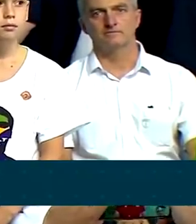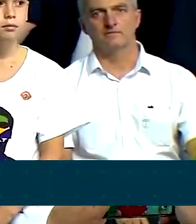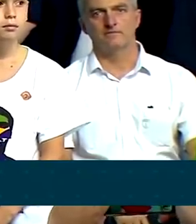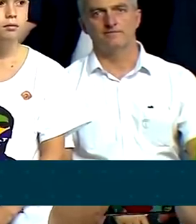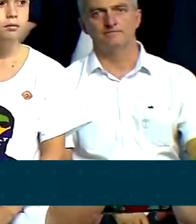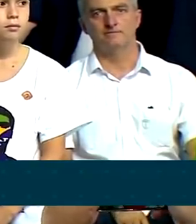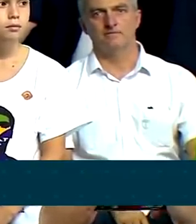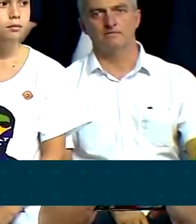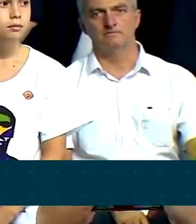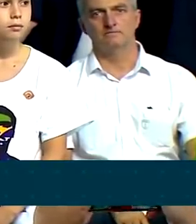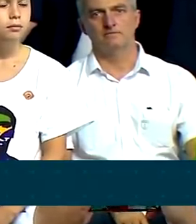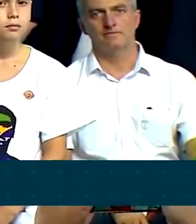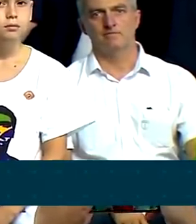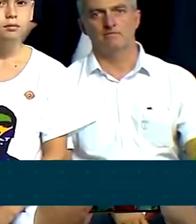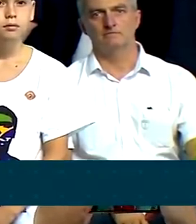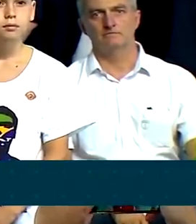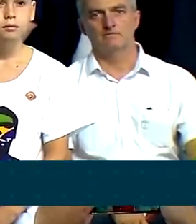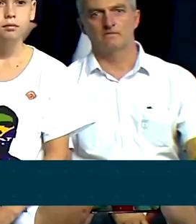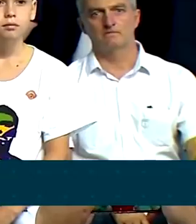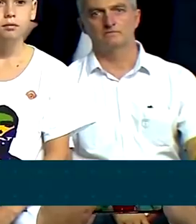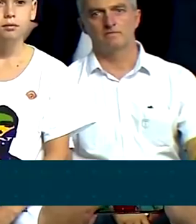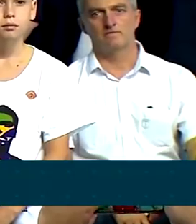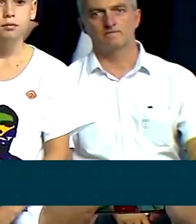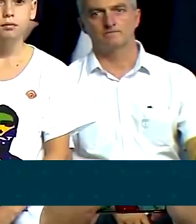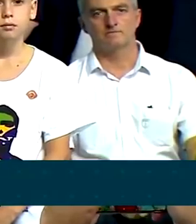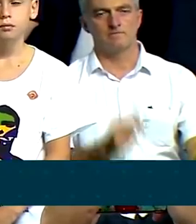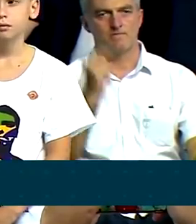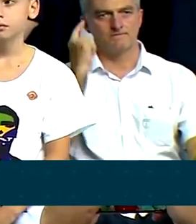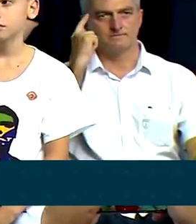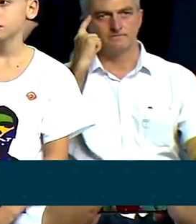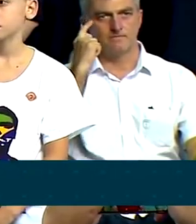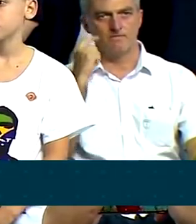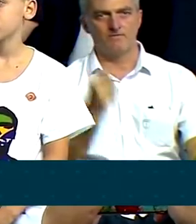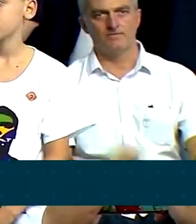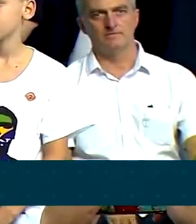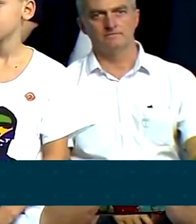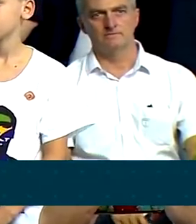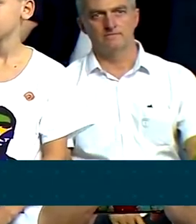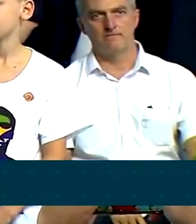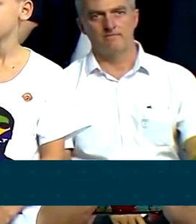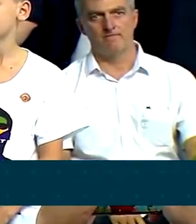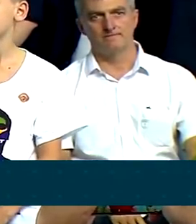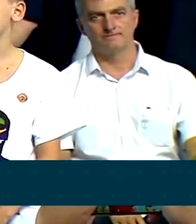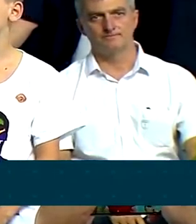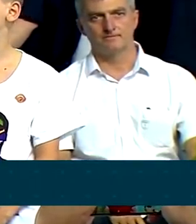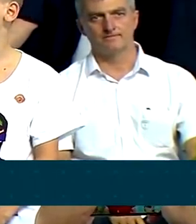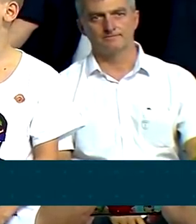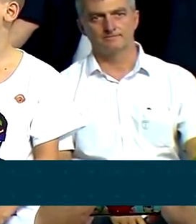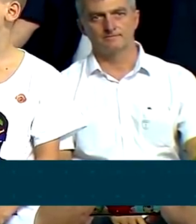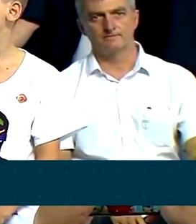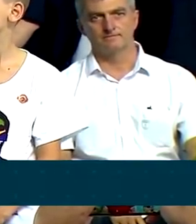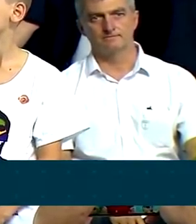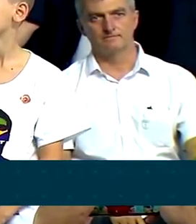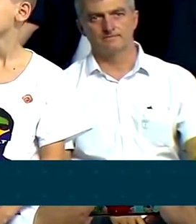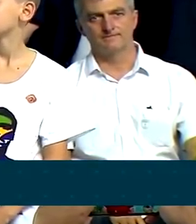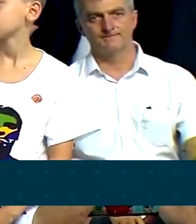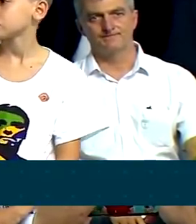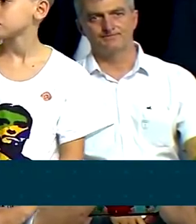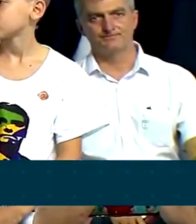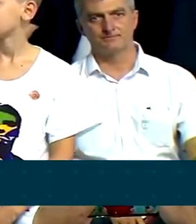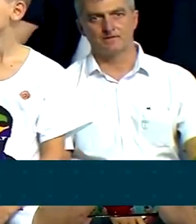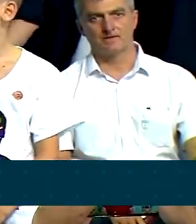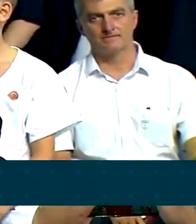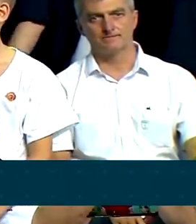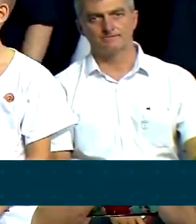emergencial. Hoje, vocês sabem disso, em números, falando em